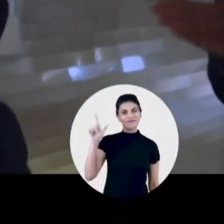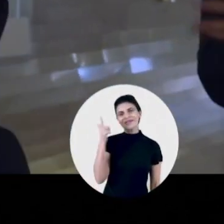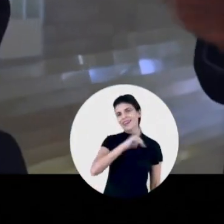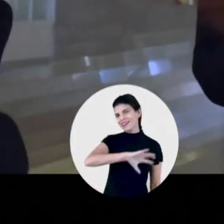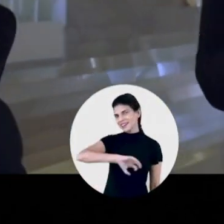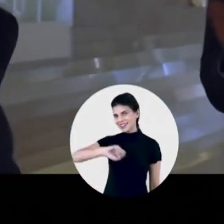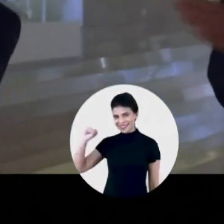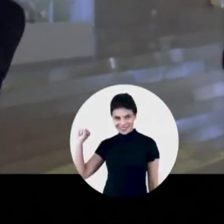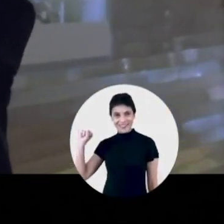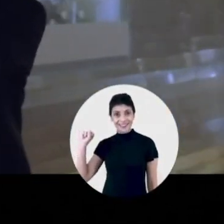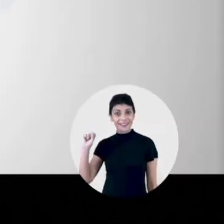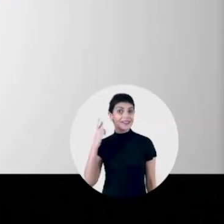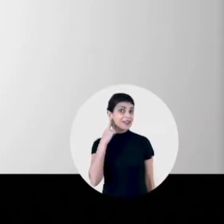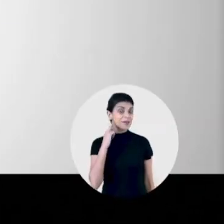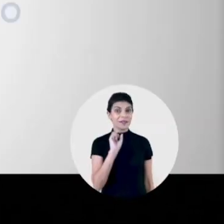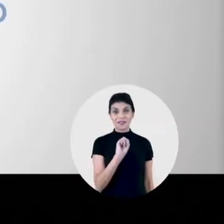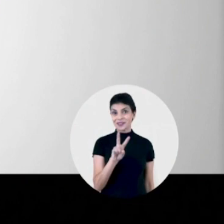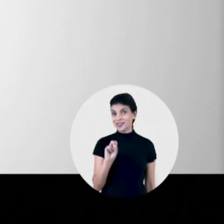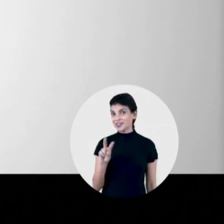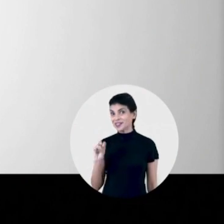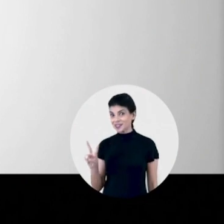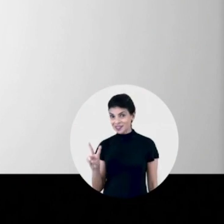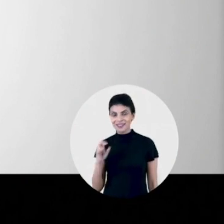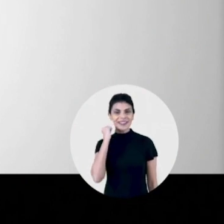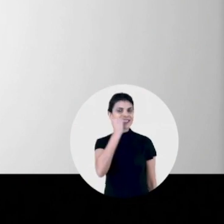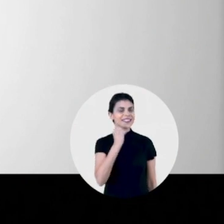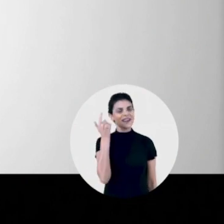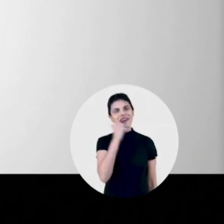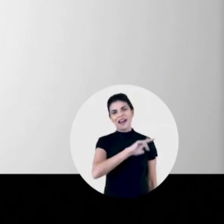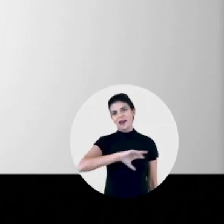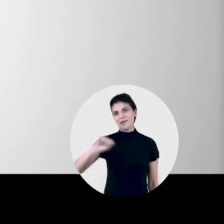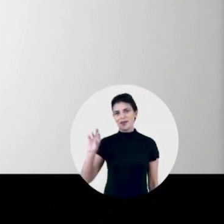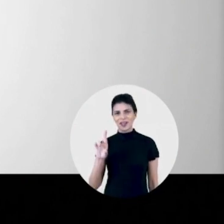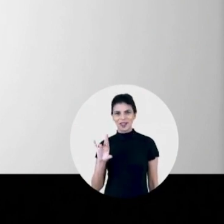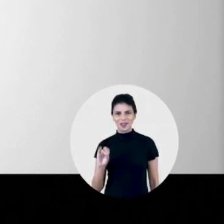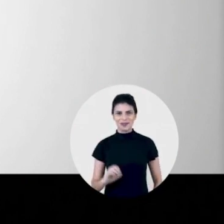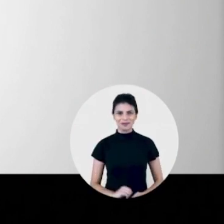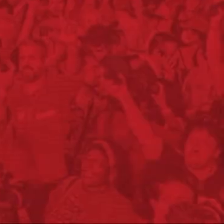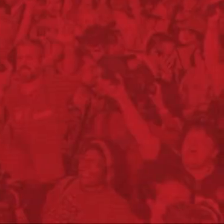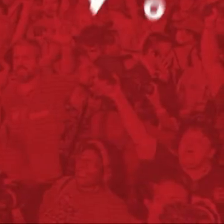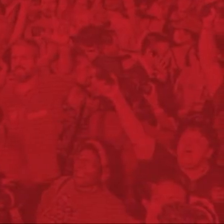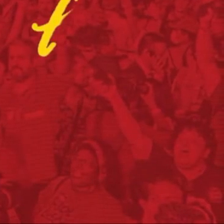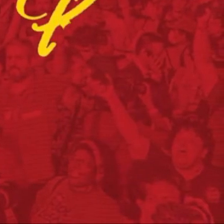é campeão. Romário 222, o senador campeão do Rio.